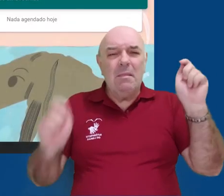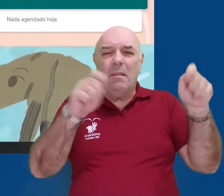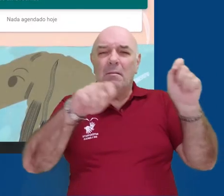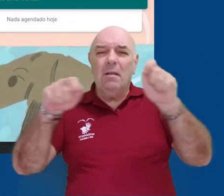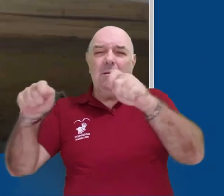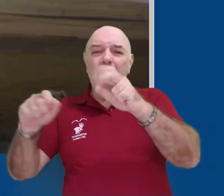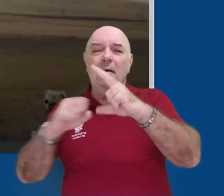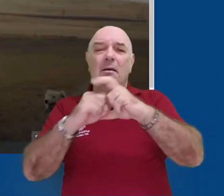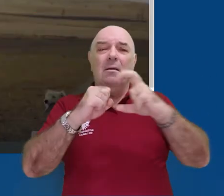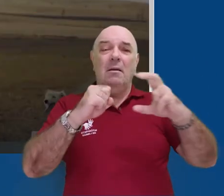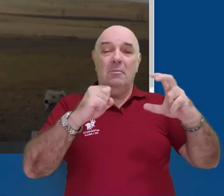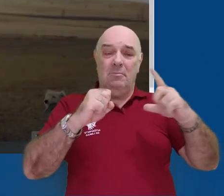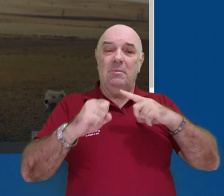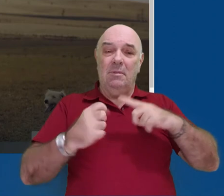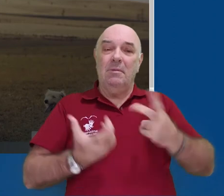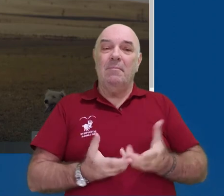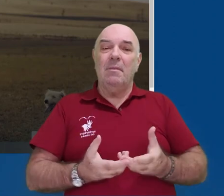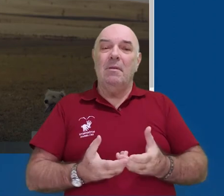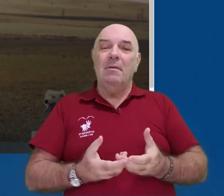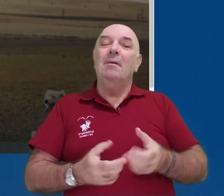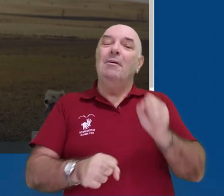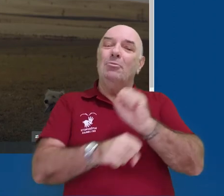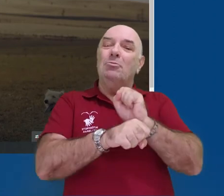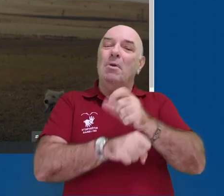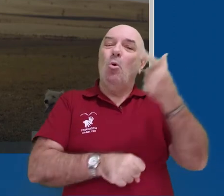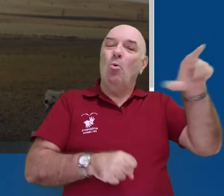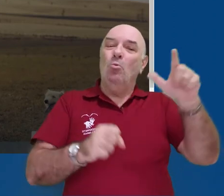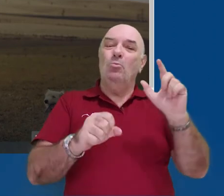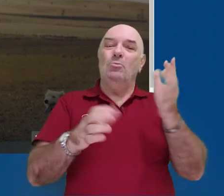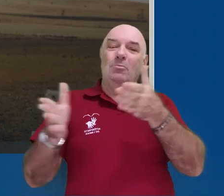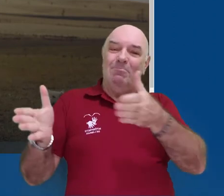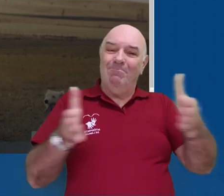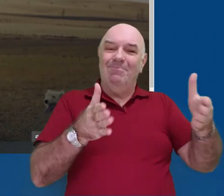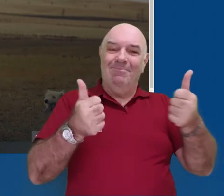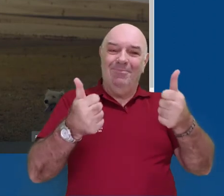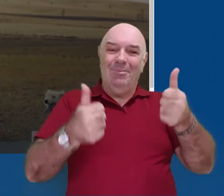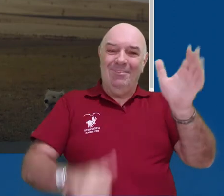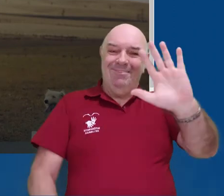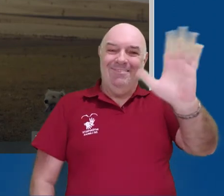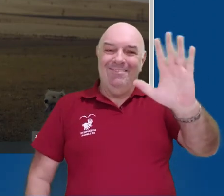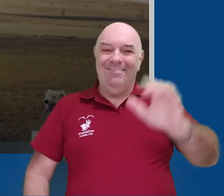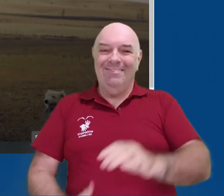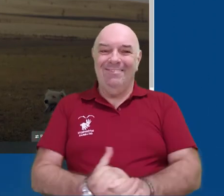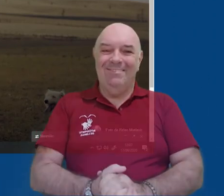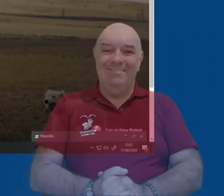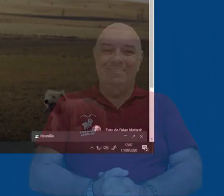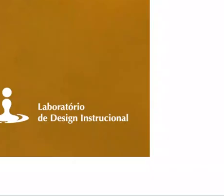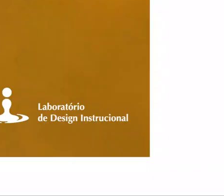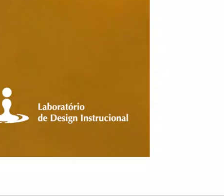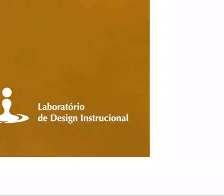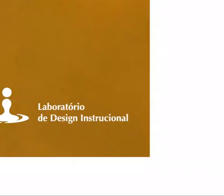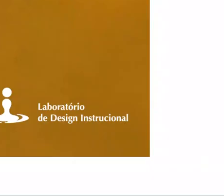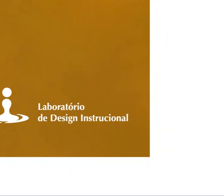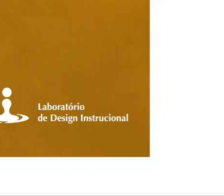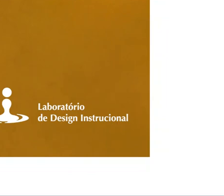Aproveite para conhecer as possibilidades do Google Hangouts. Espero você no próximo vídeo!